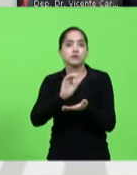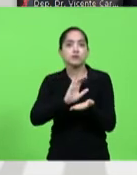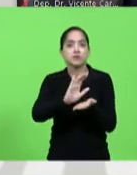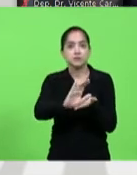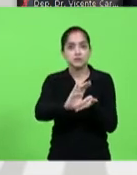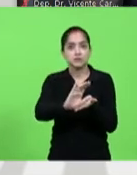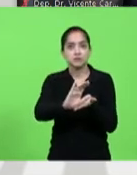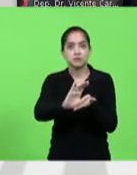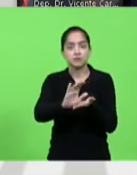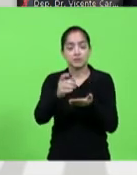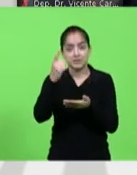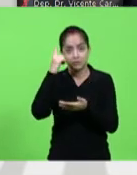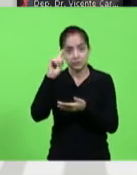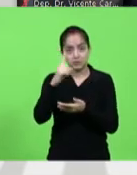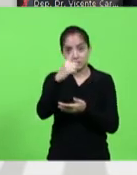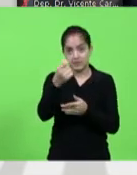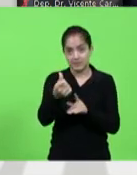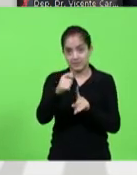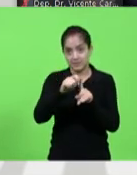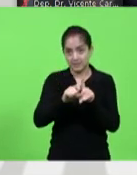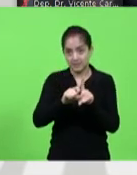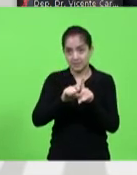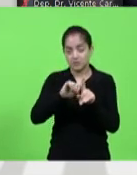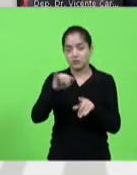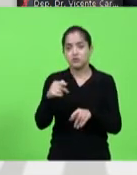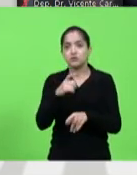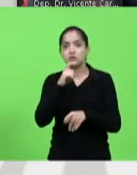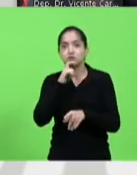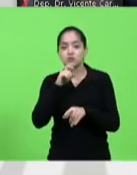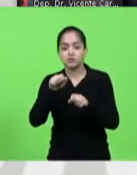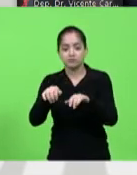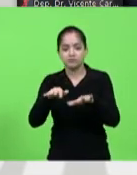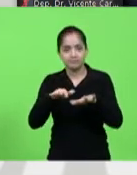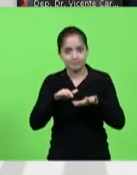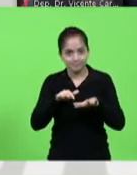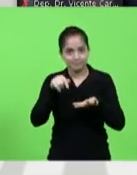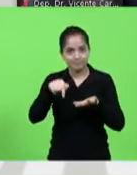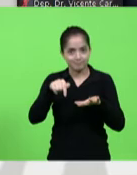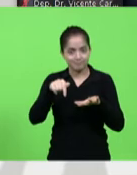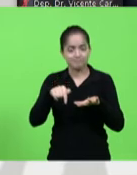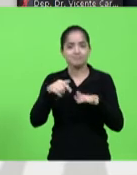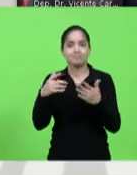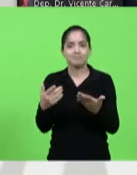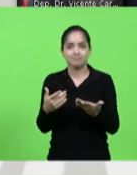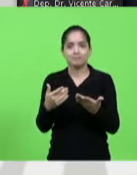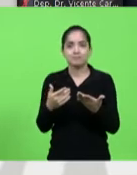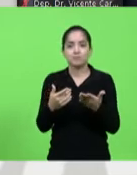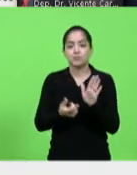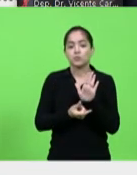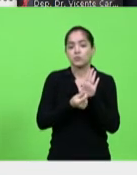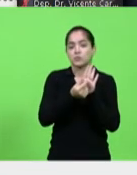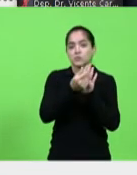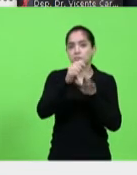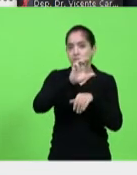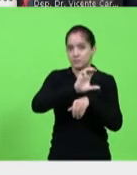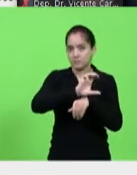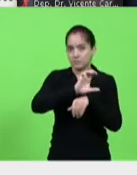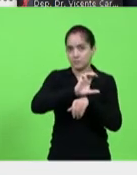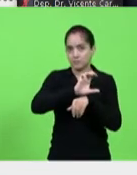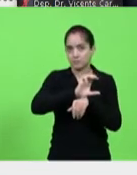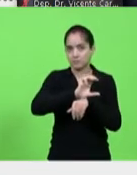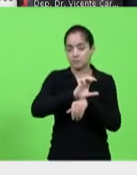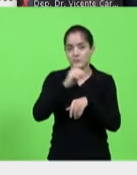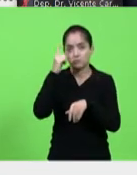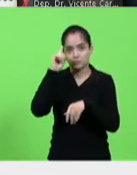16 de julho, audiência pública na Lesc sobre o orçamento estadual da assistência. 7 de